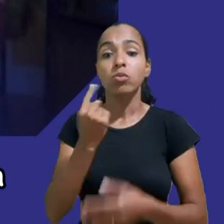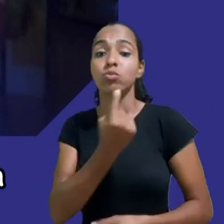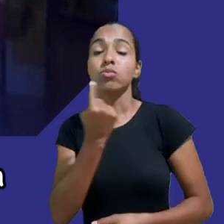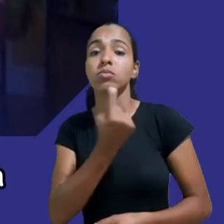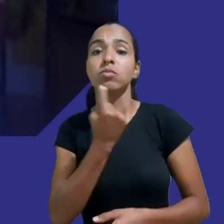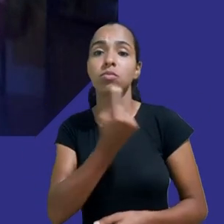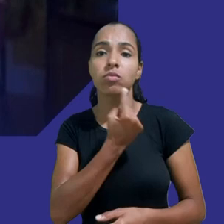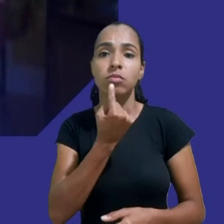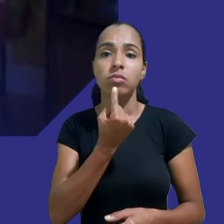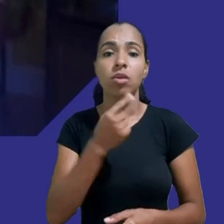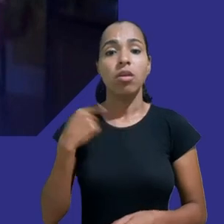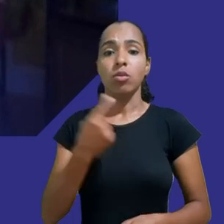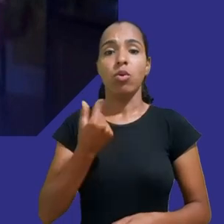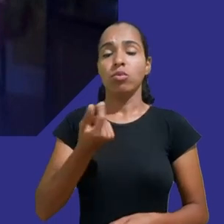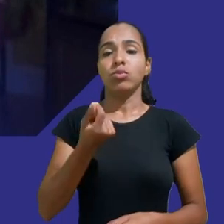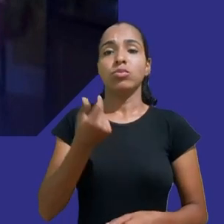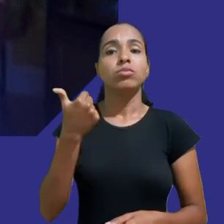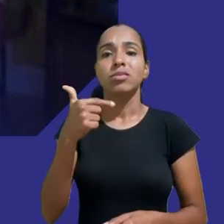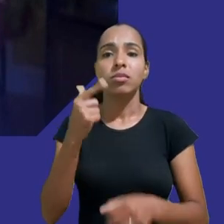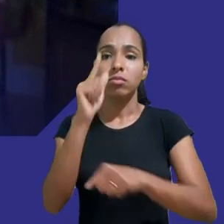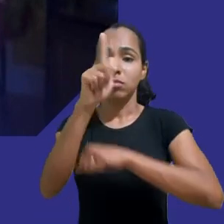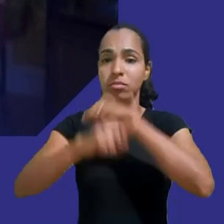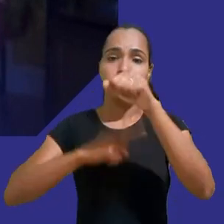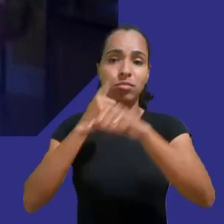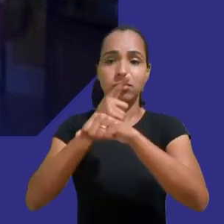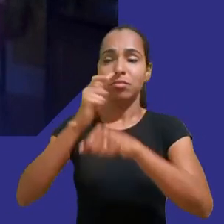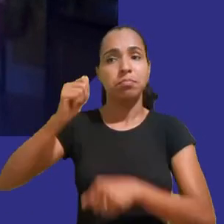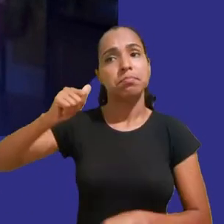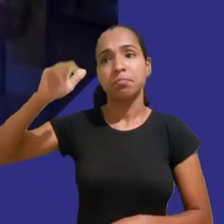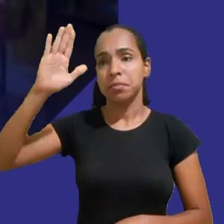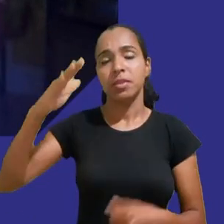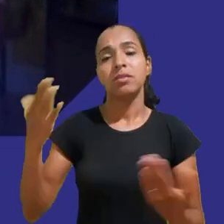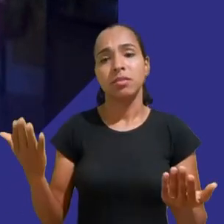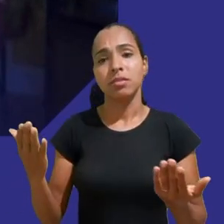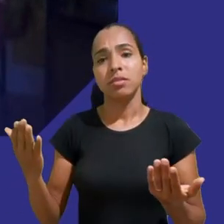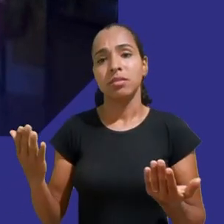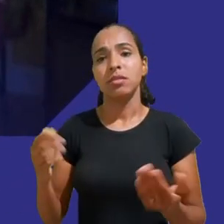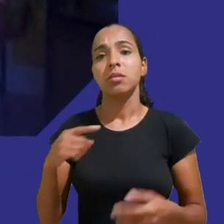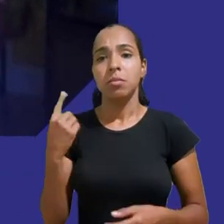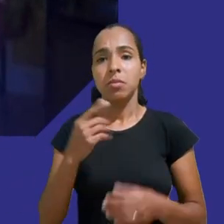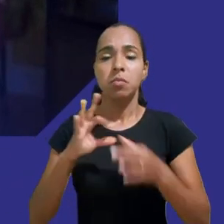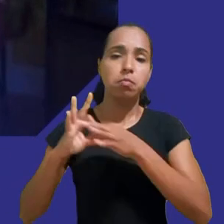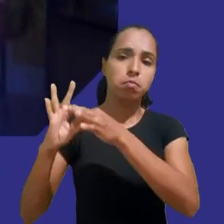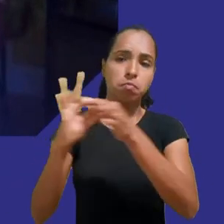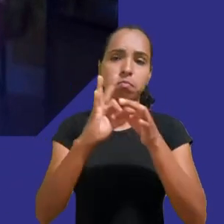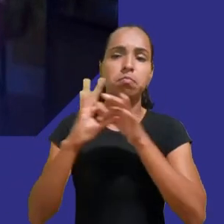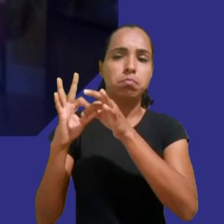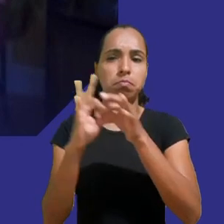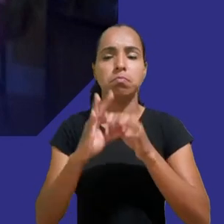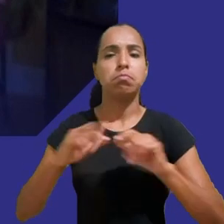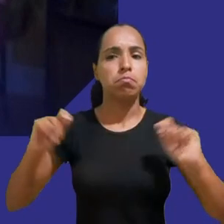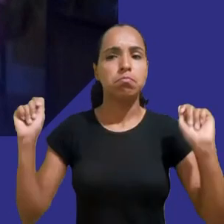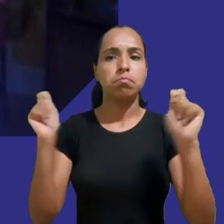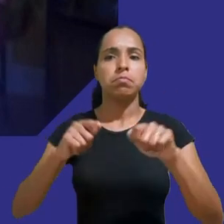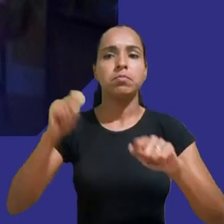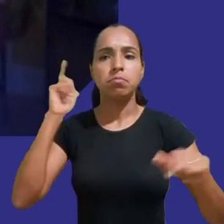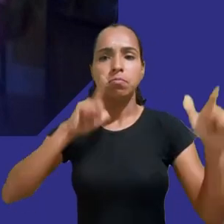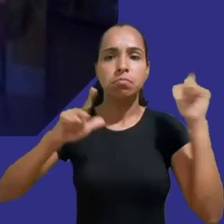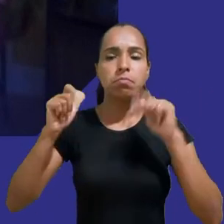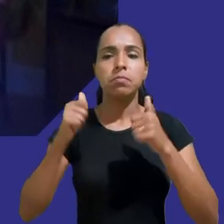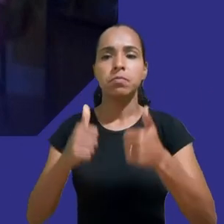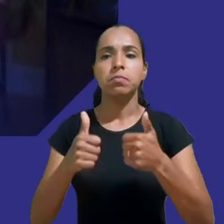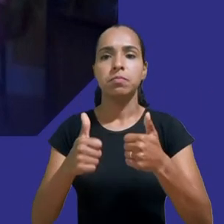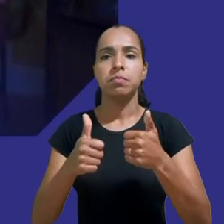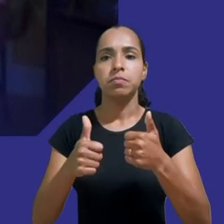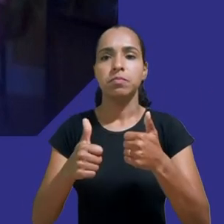gasta em café para os funcionários mas juntos conseguimos obter ótimos resultados nossos colegas na Alana obtiveram uma decisão